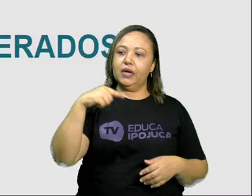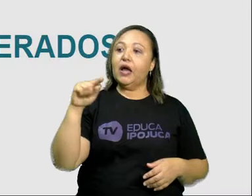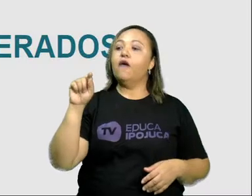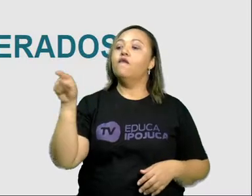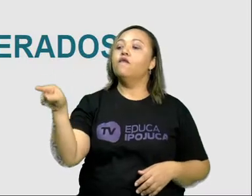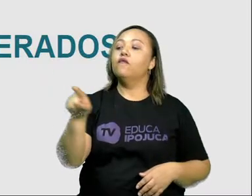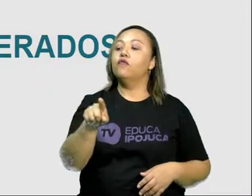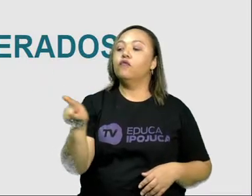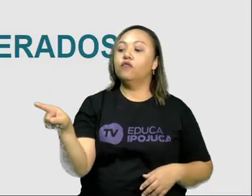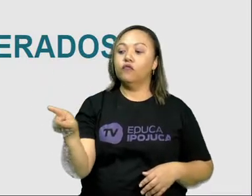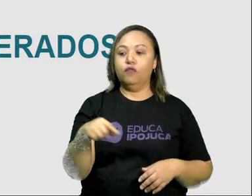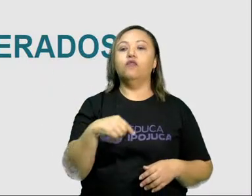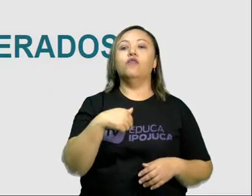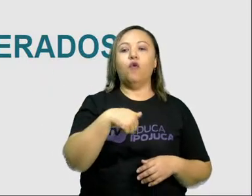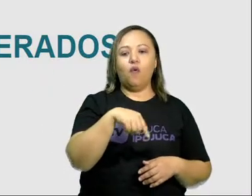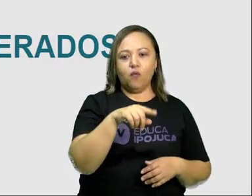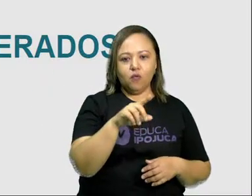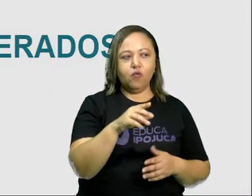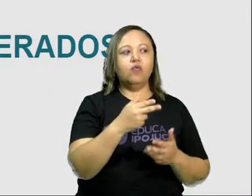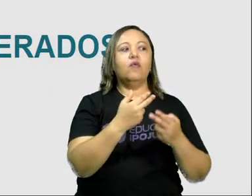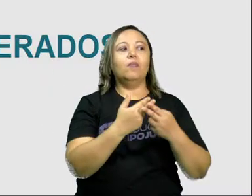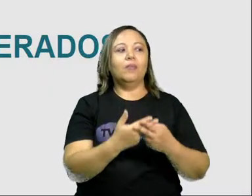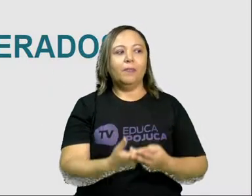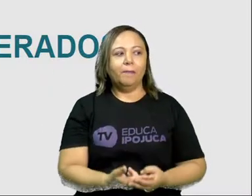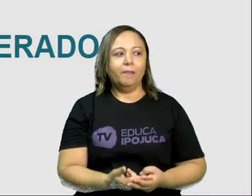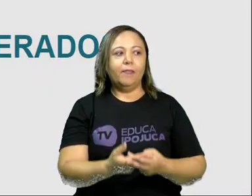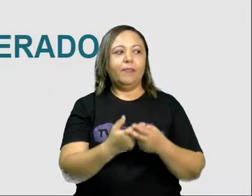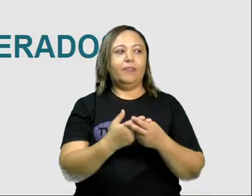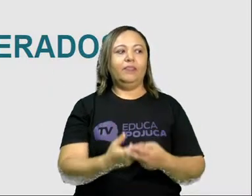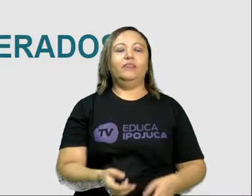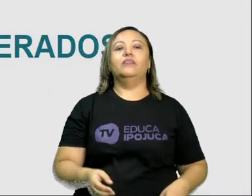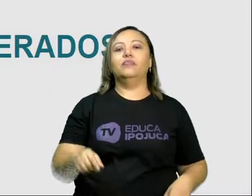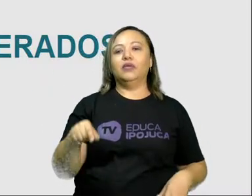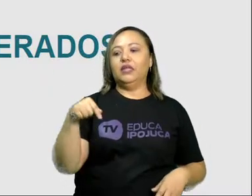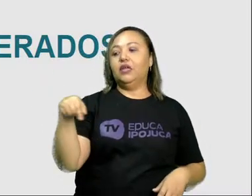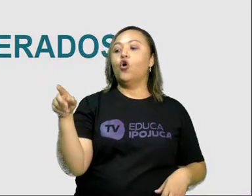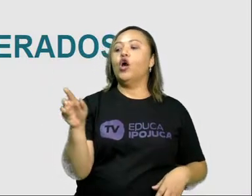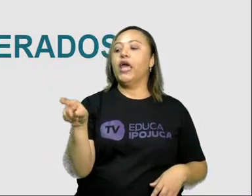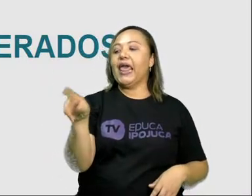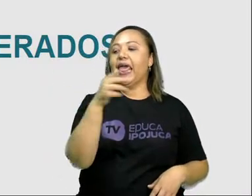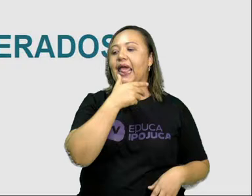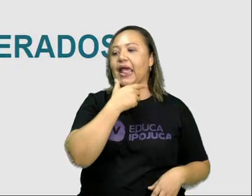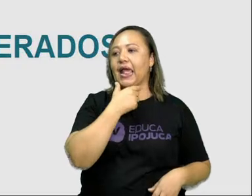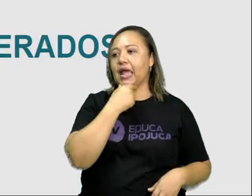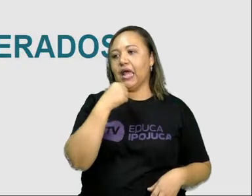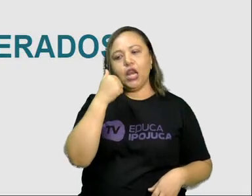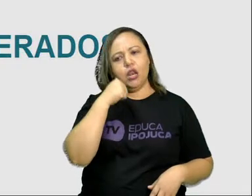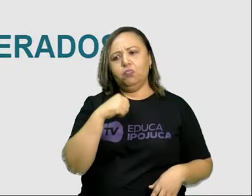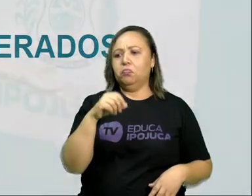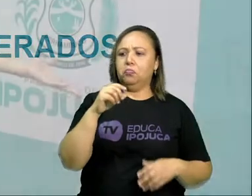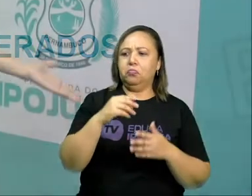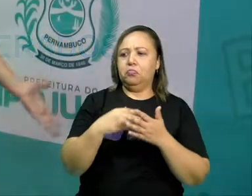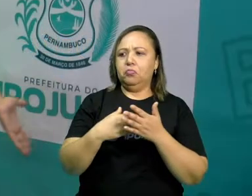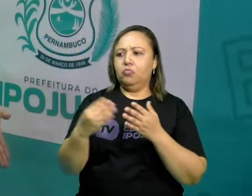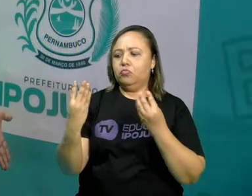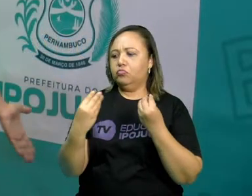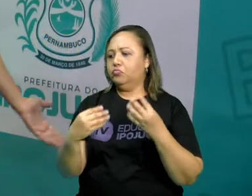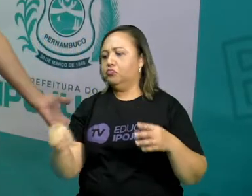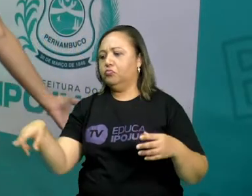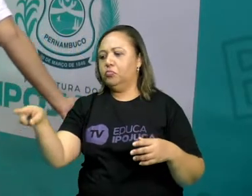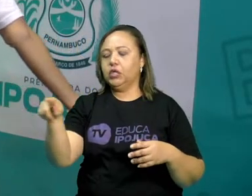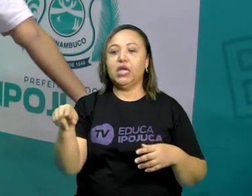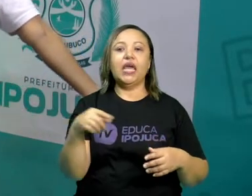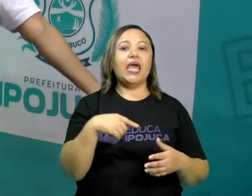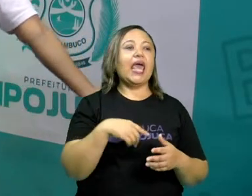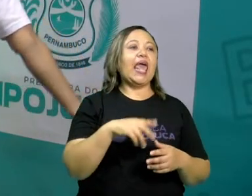bastante moderados. Quem foram? Foram, eles foram. Então, veja que importante